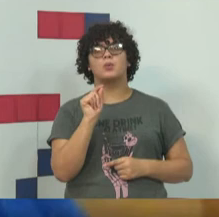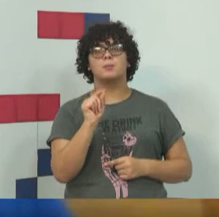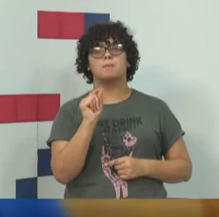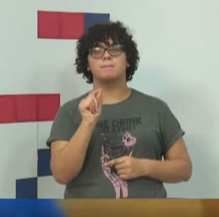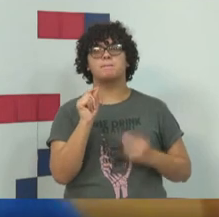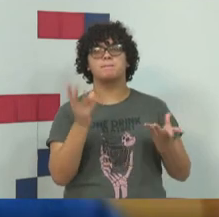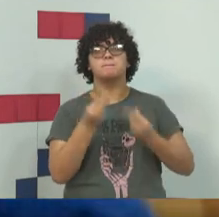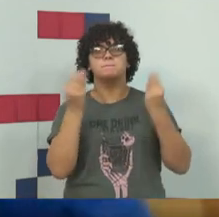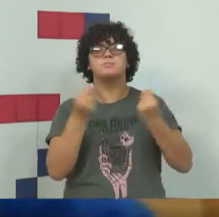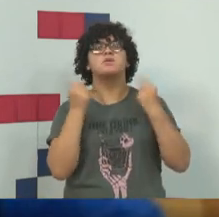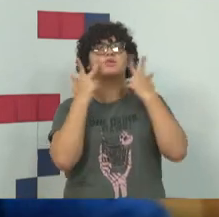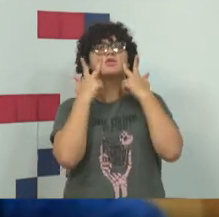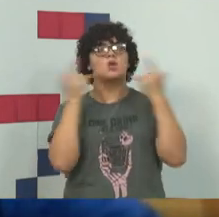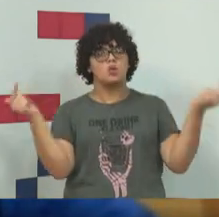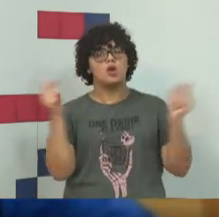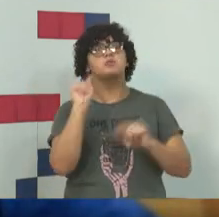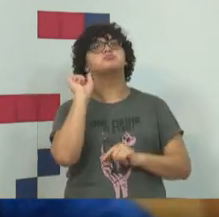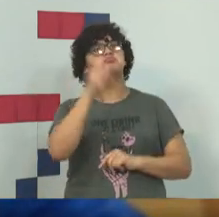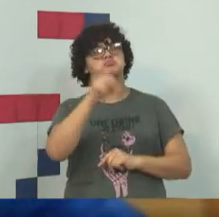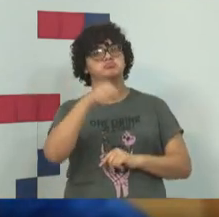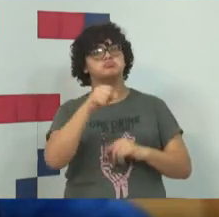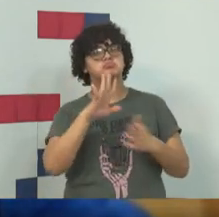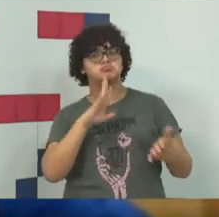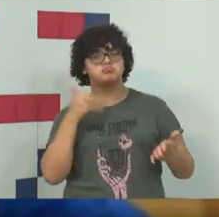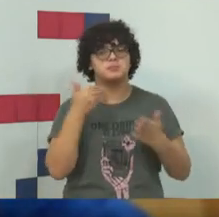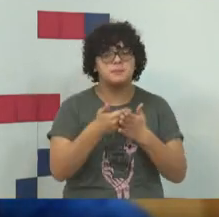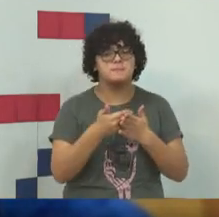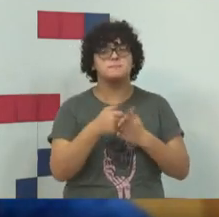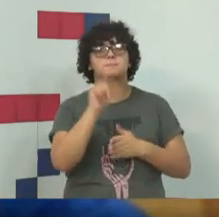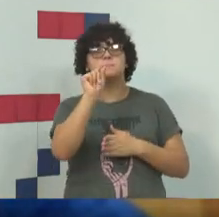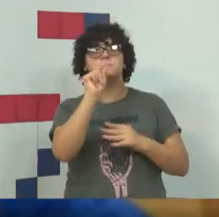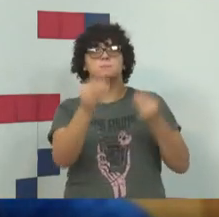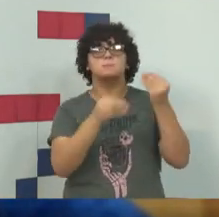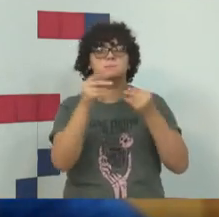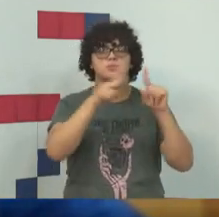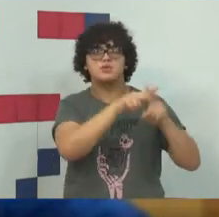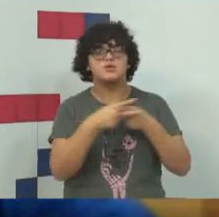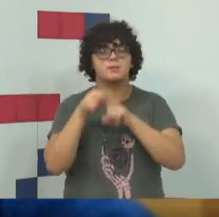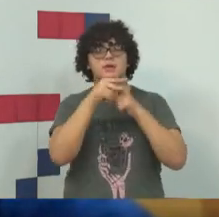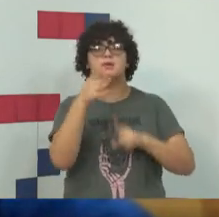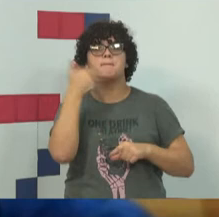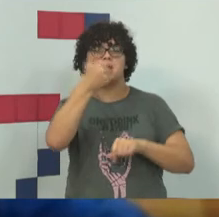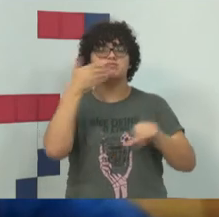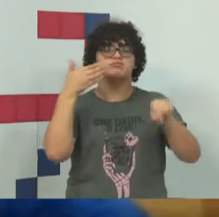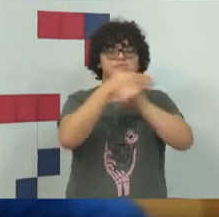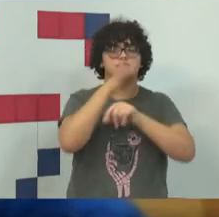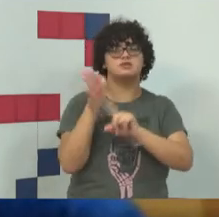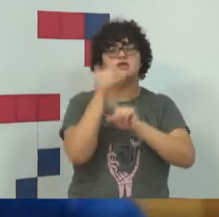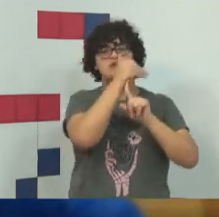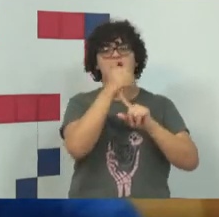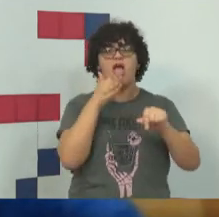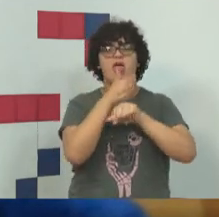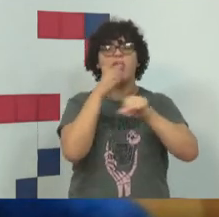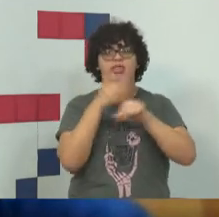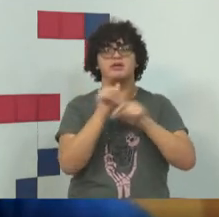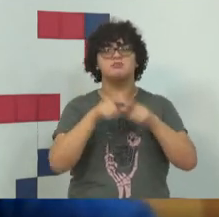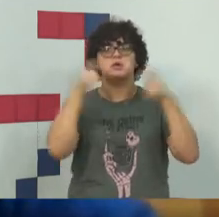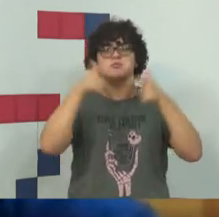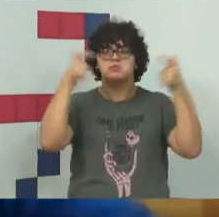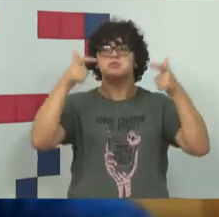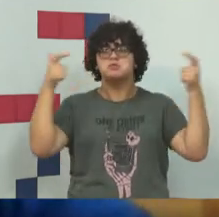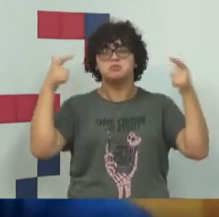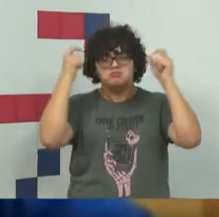muito natural, que daqui para frente, ferramentas tecnológicas entrem mais e mais no regimento